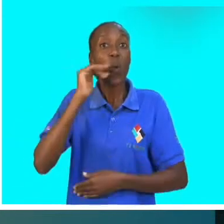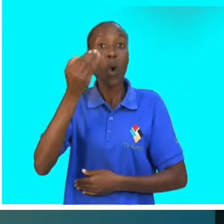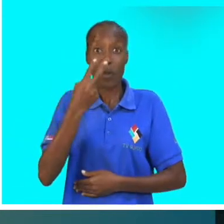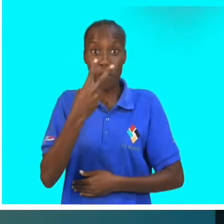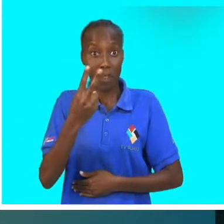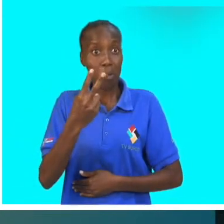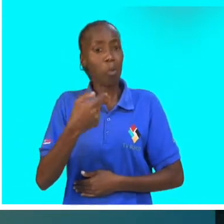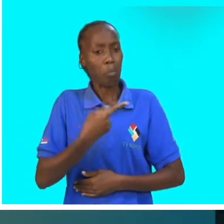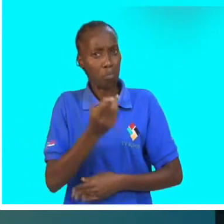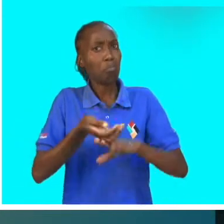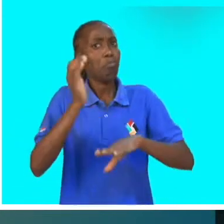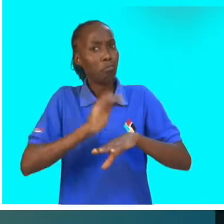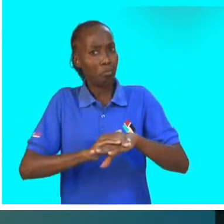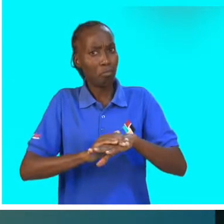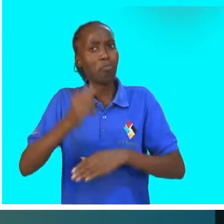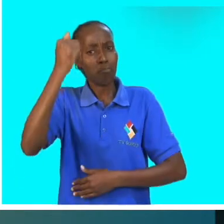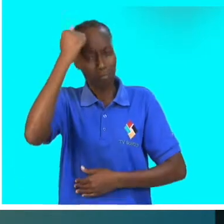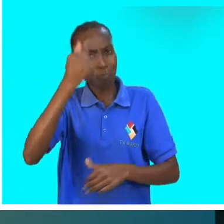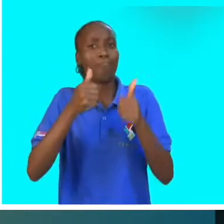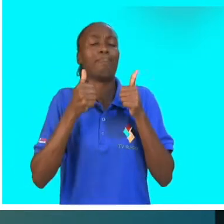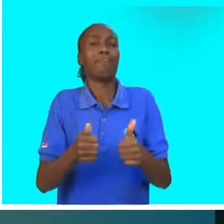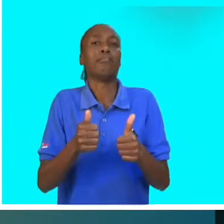e reconhecerem os nossos esforços.